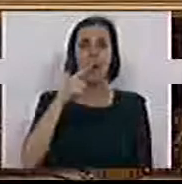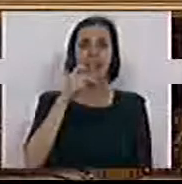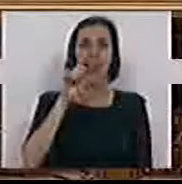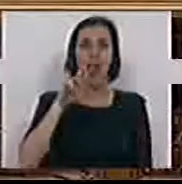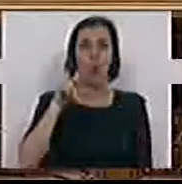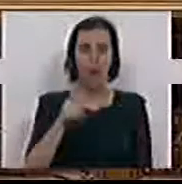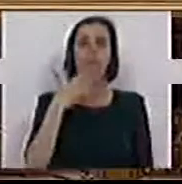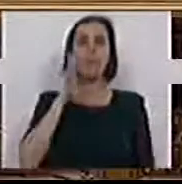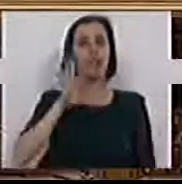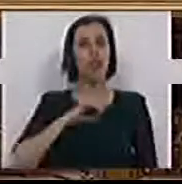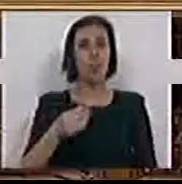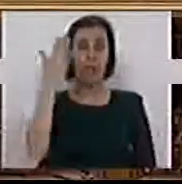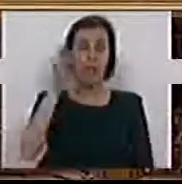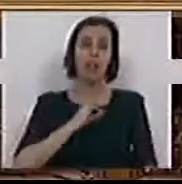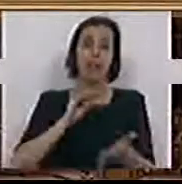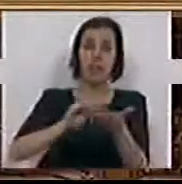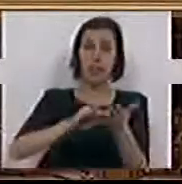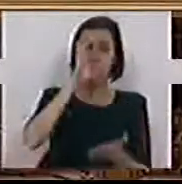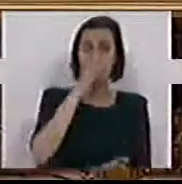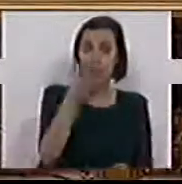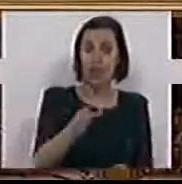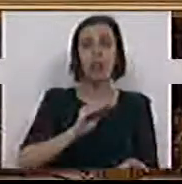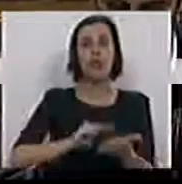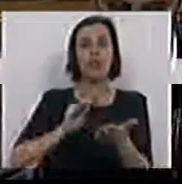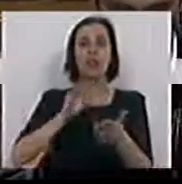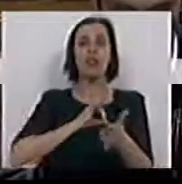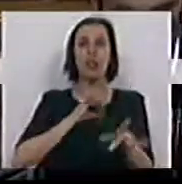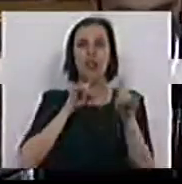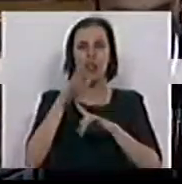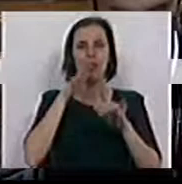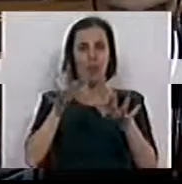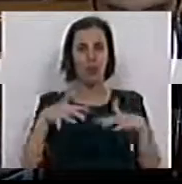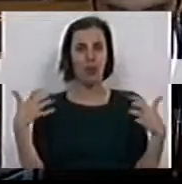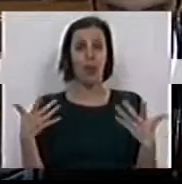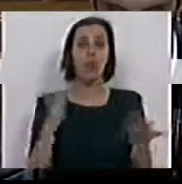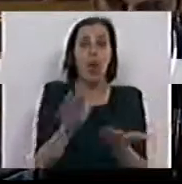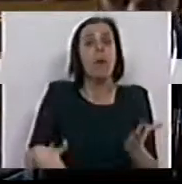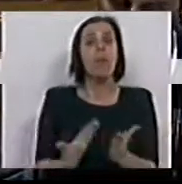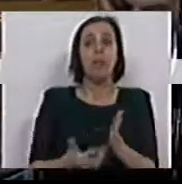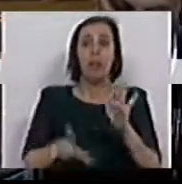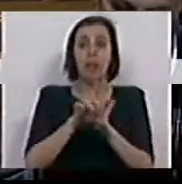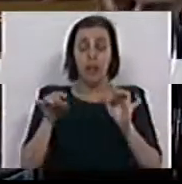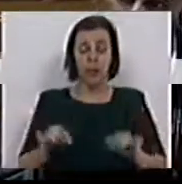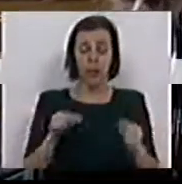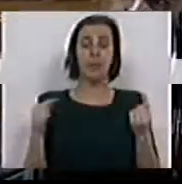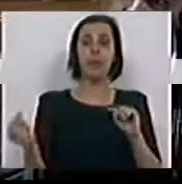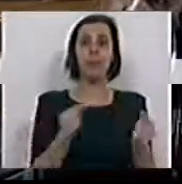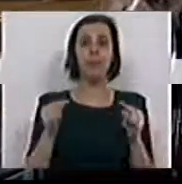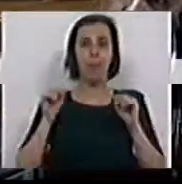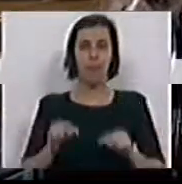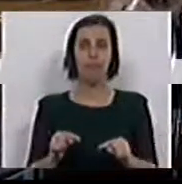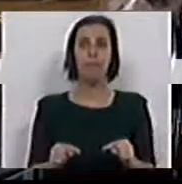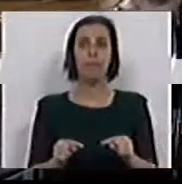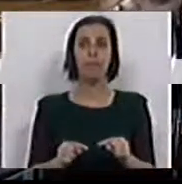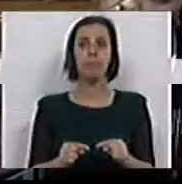Muito obrigada, Sr. Presidente, Srs. Secretários de Estado, Sras. e Srs. Deputados. A proposta de lei que hoje debatemos